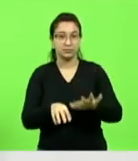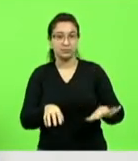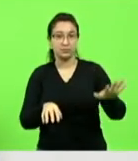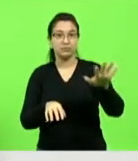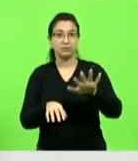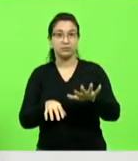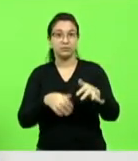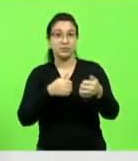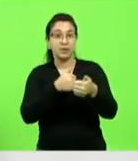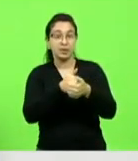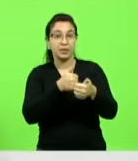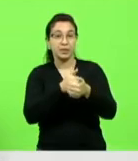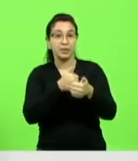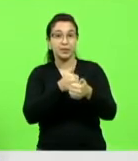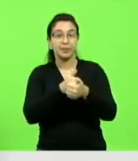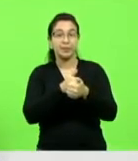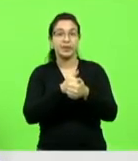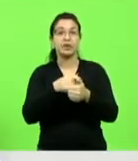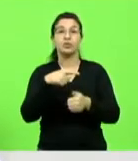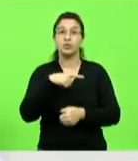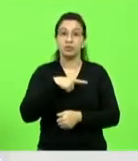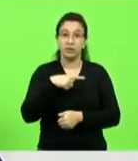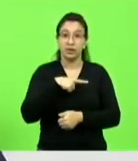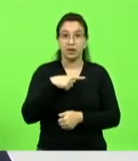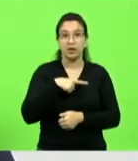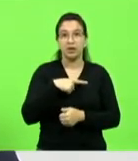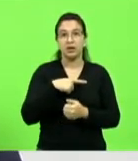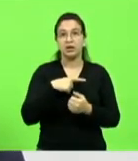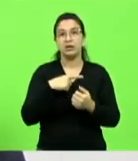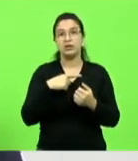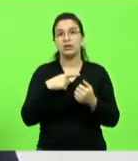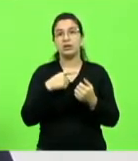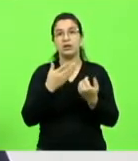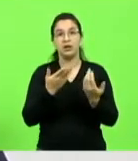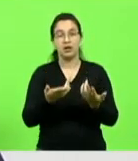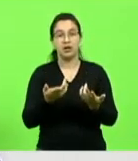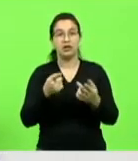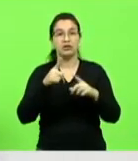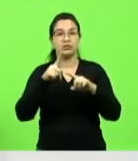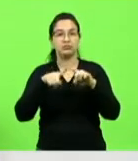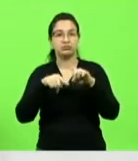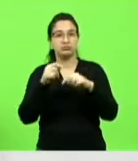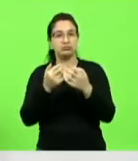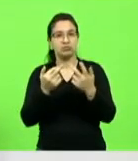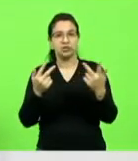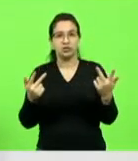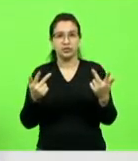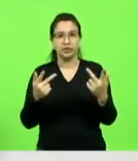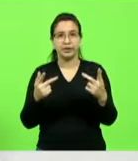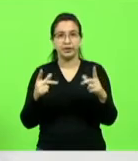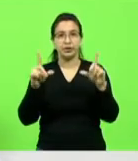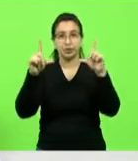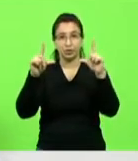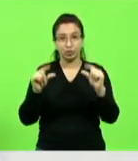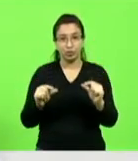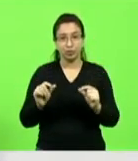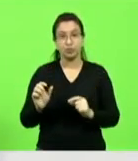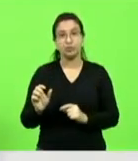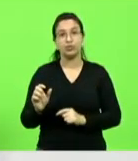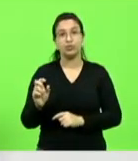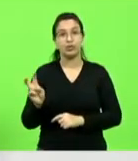onde tem a matéria-prima, que terá um custo bem menor por conta